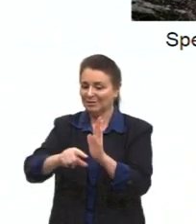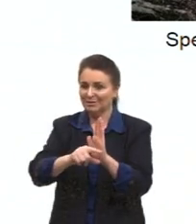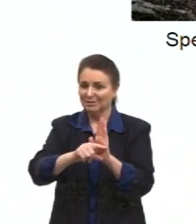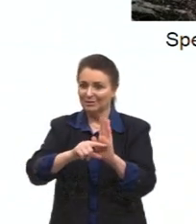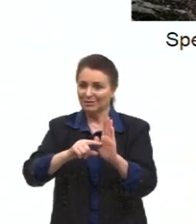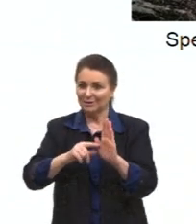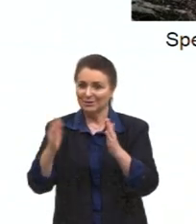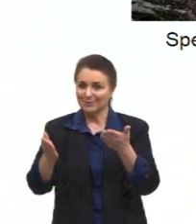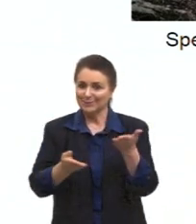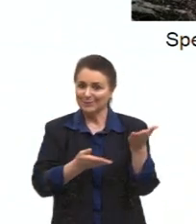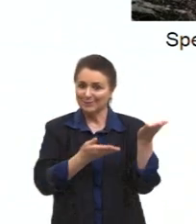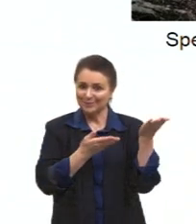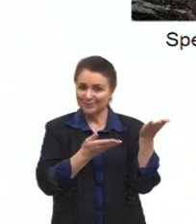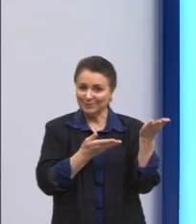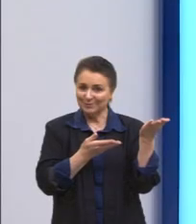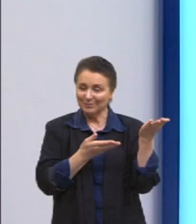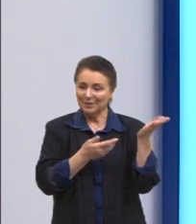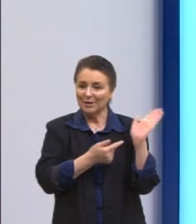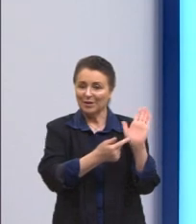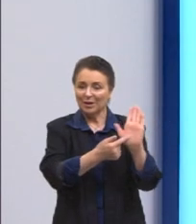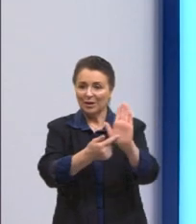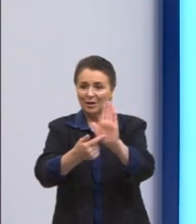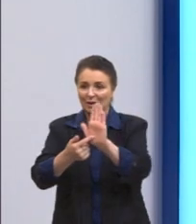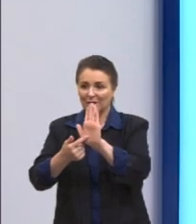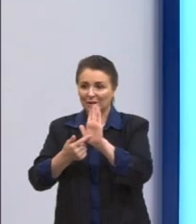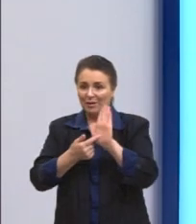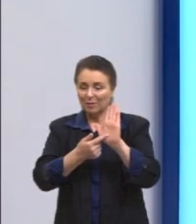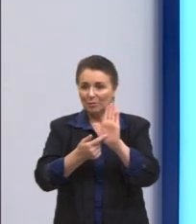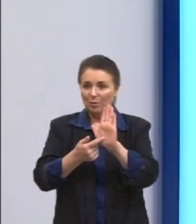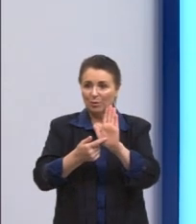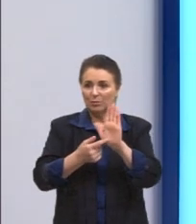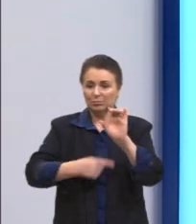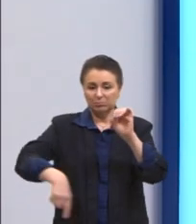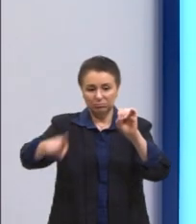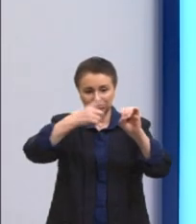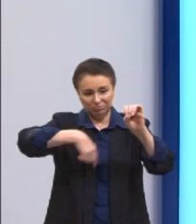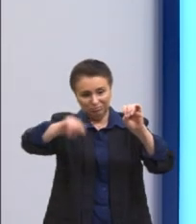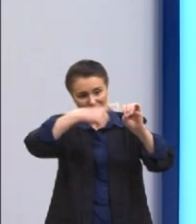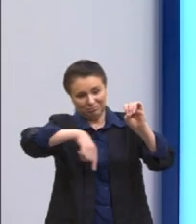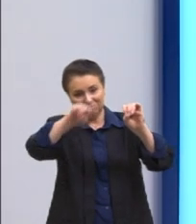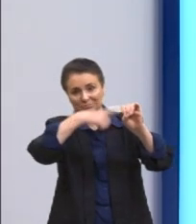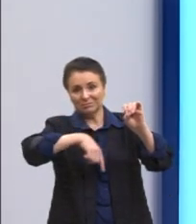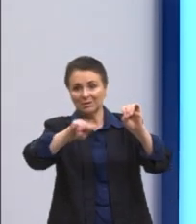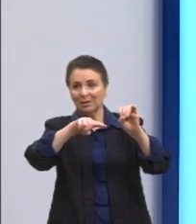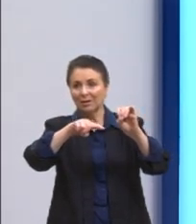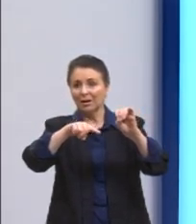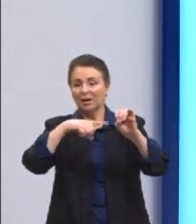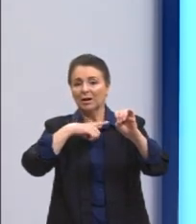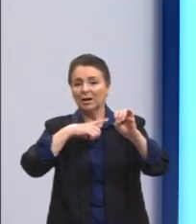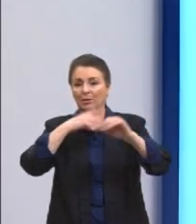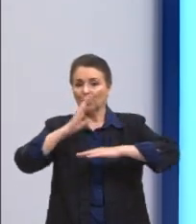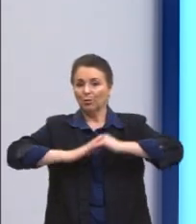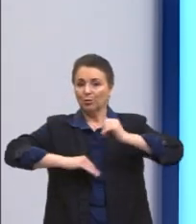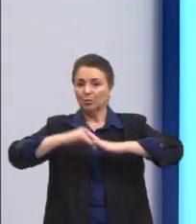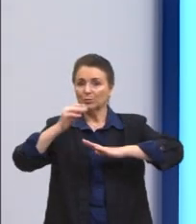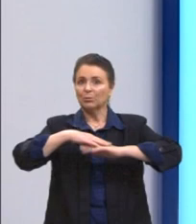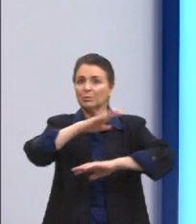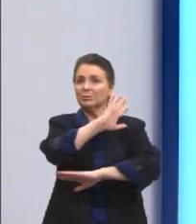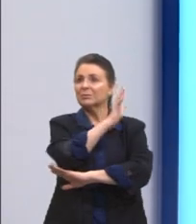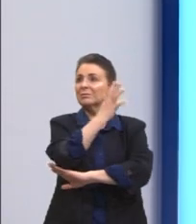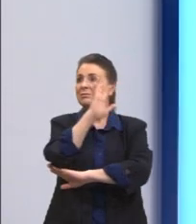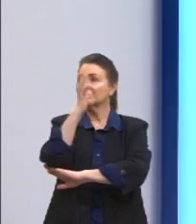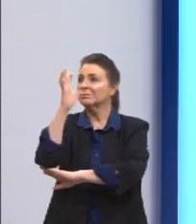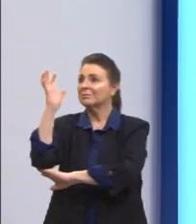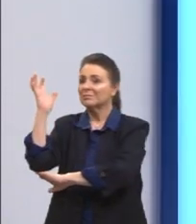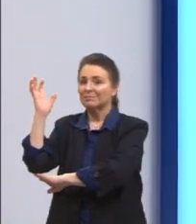Stinson que trazem esse espiral gigante construído no mar, outro ali no meio da natureza.